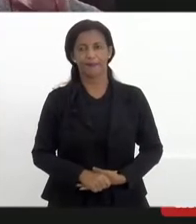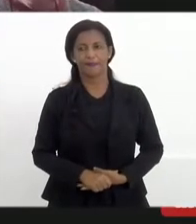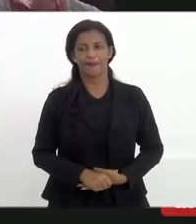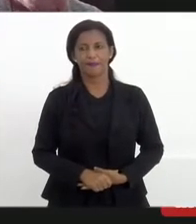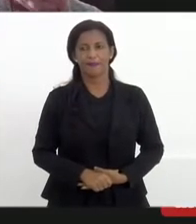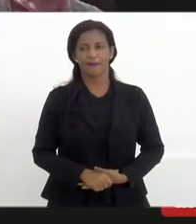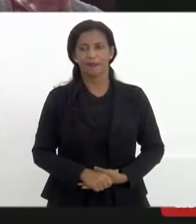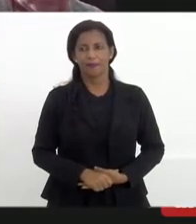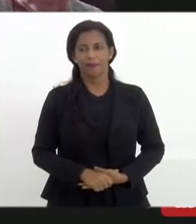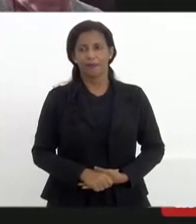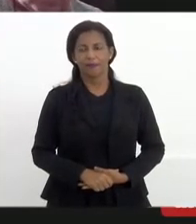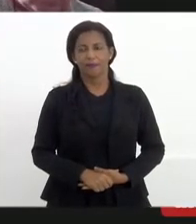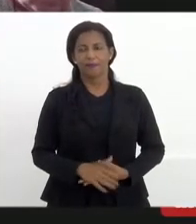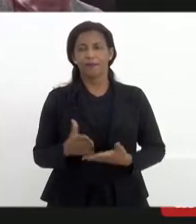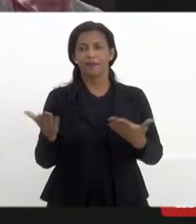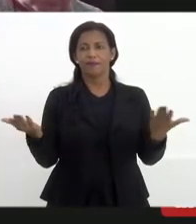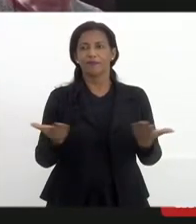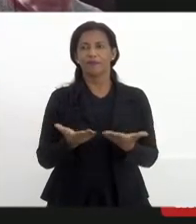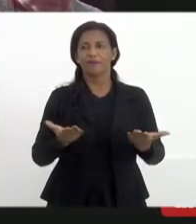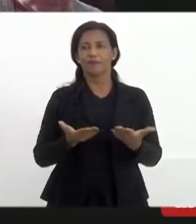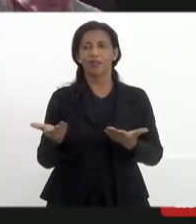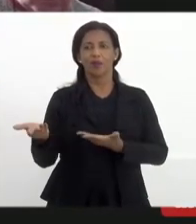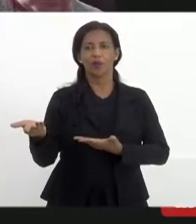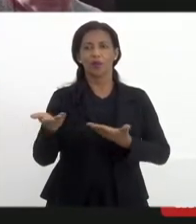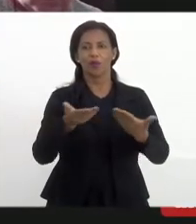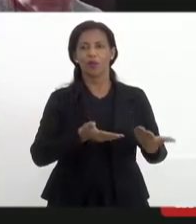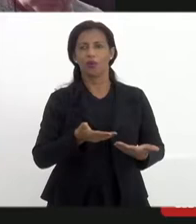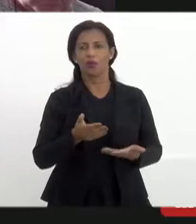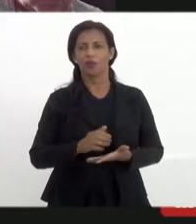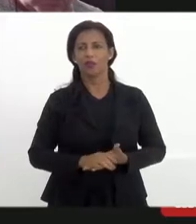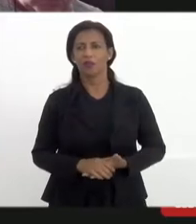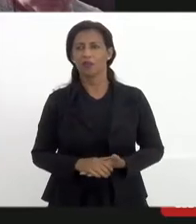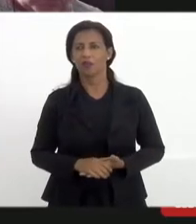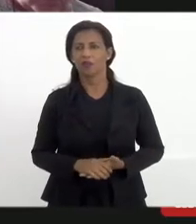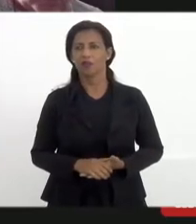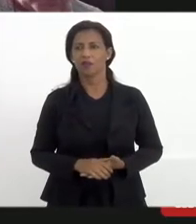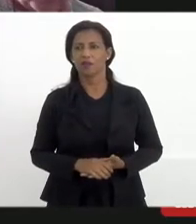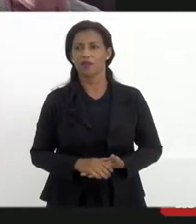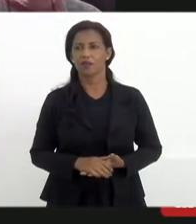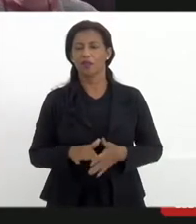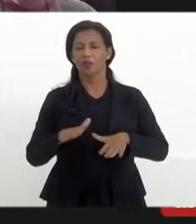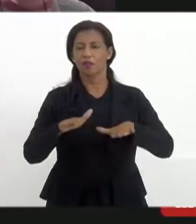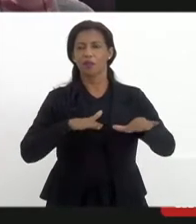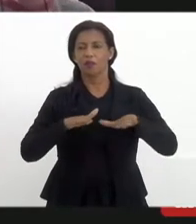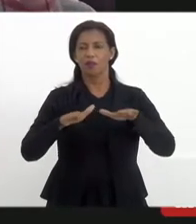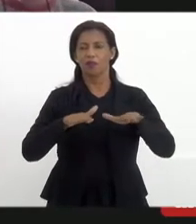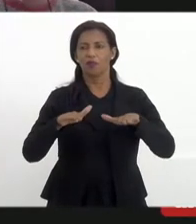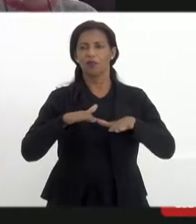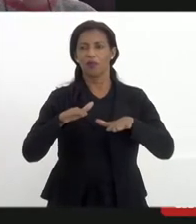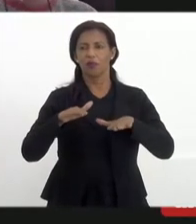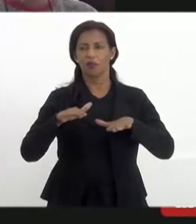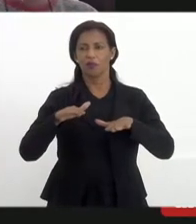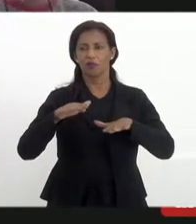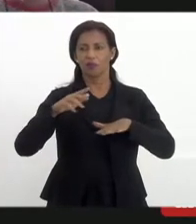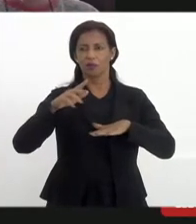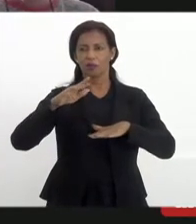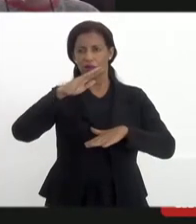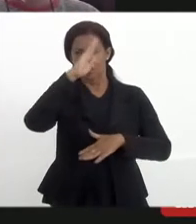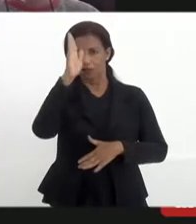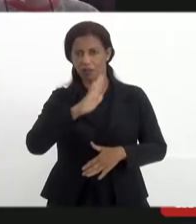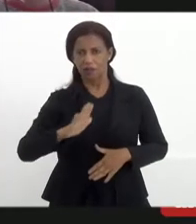Obrigado, Ângelo. Agora, chamo o Santin, se encontra na sala do Movimento Nacional das Rádios Comunitárias.